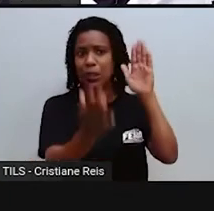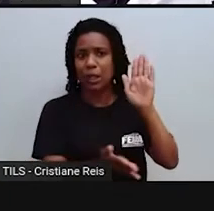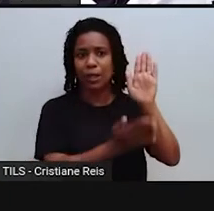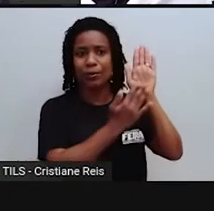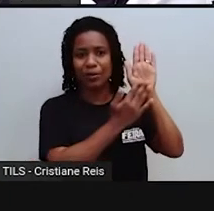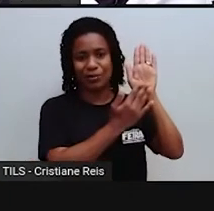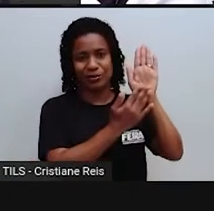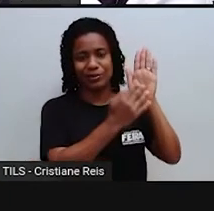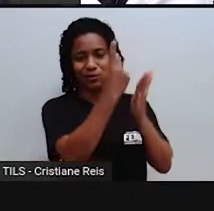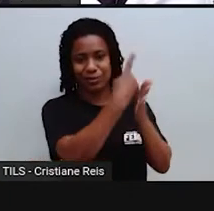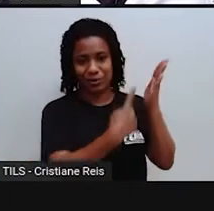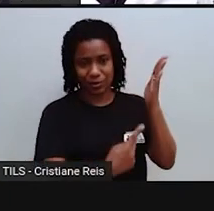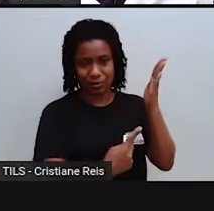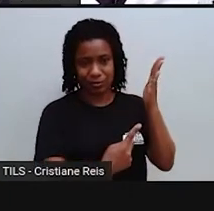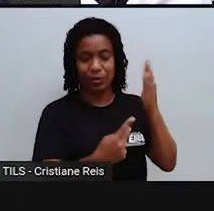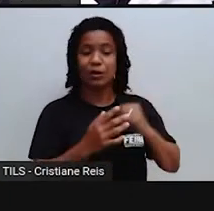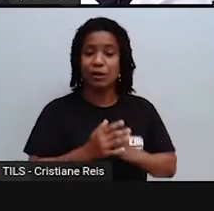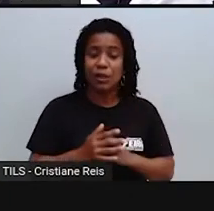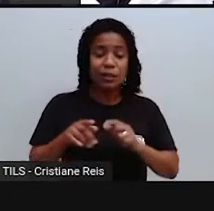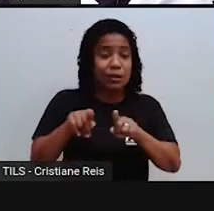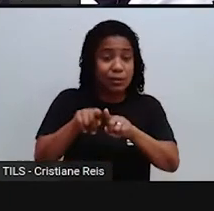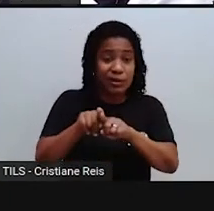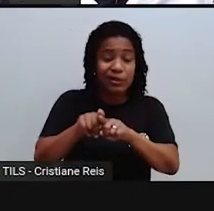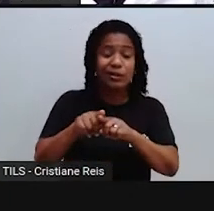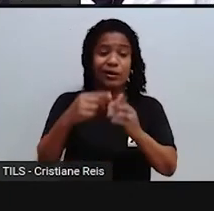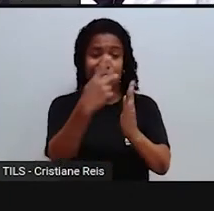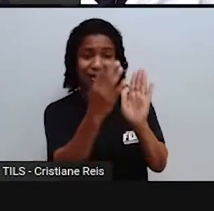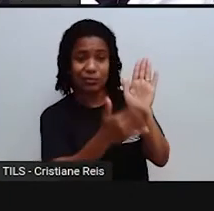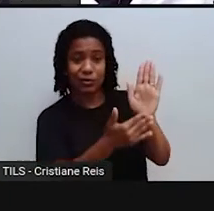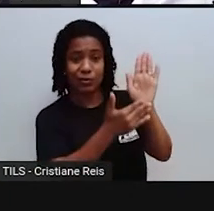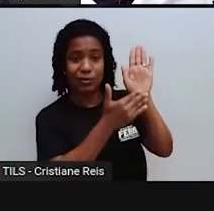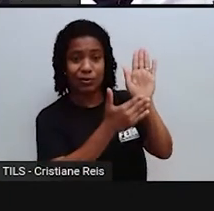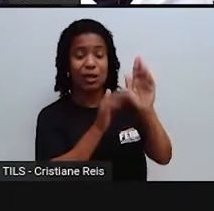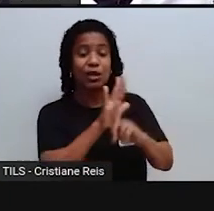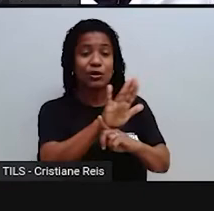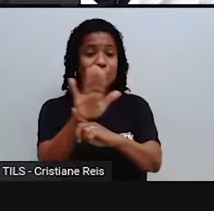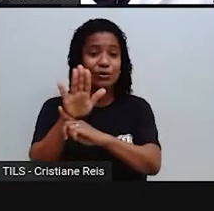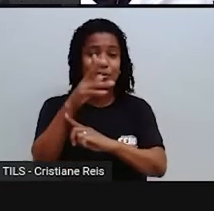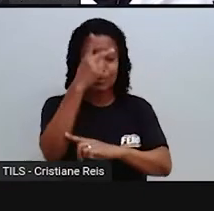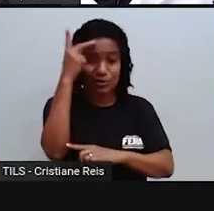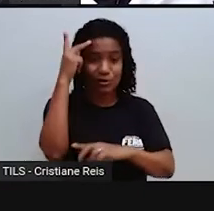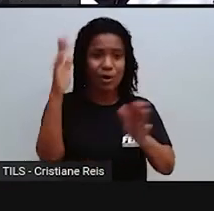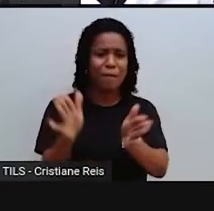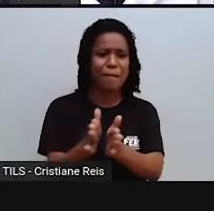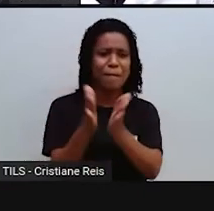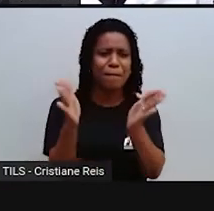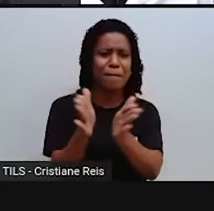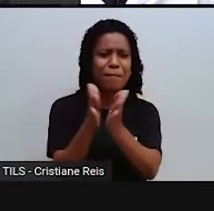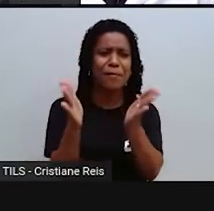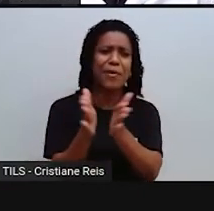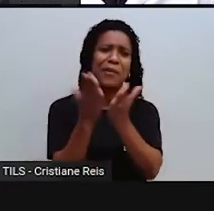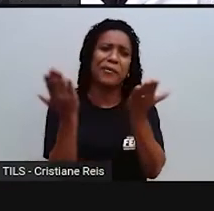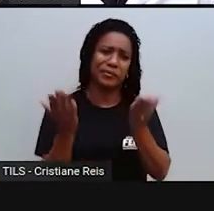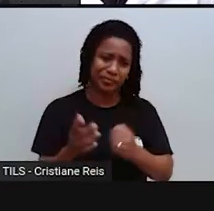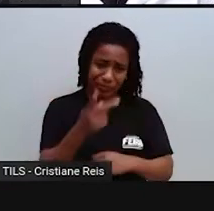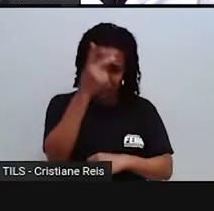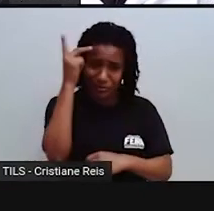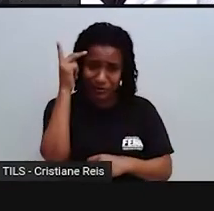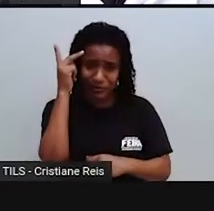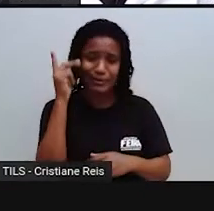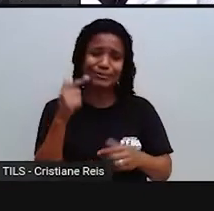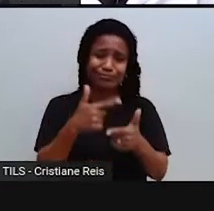dignidade das pessoas. Então tem muita gente vivendo na pobreza, muita gente sofrendo desigualdade social, racial,